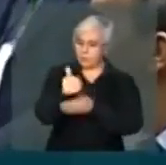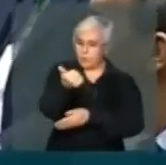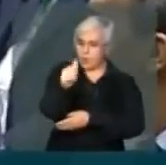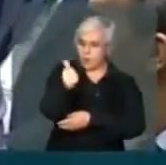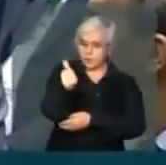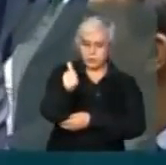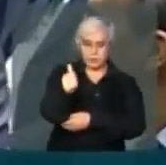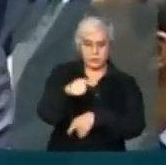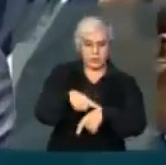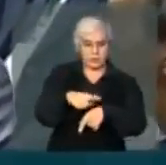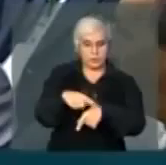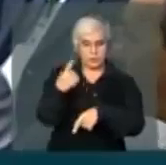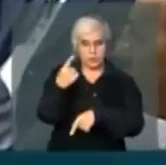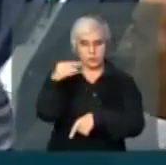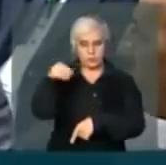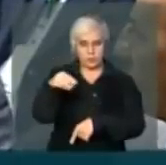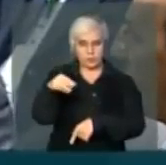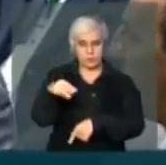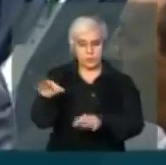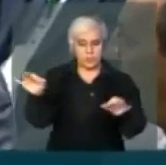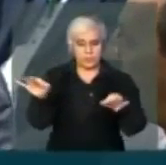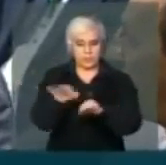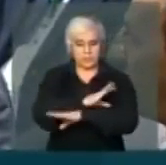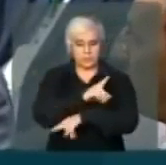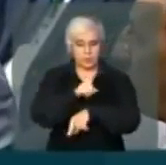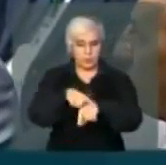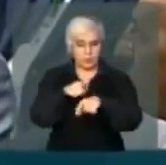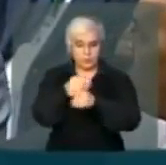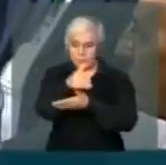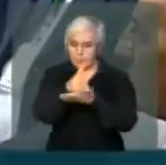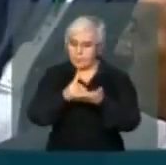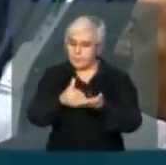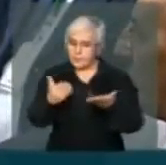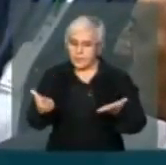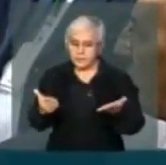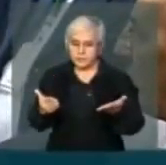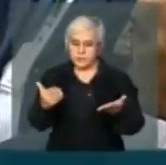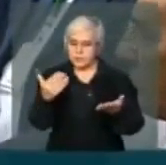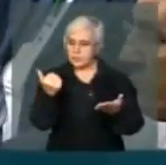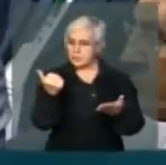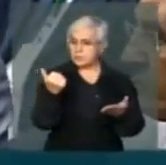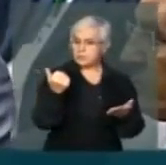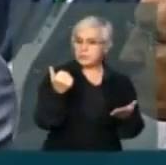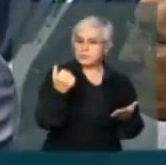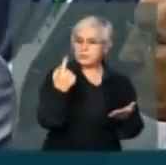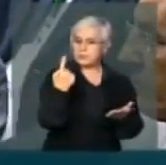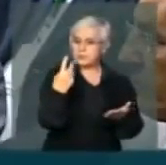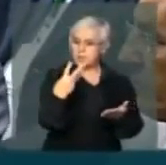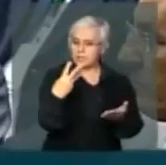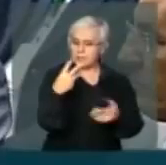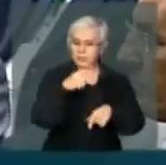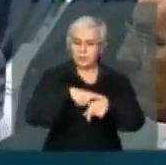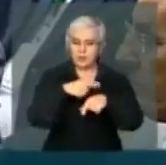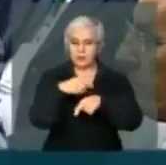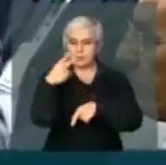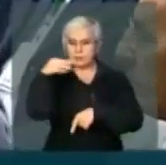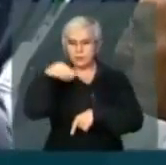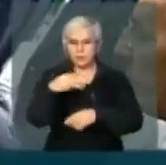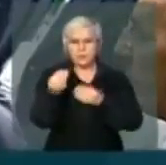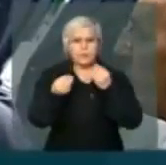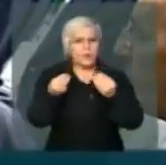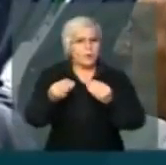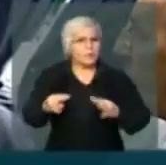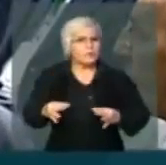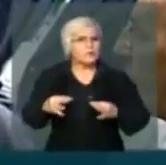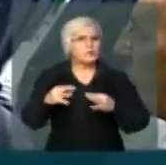11h01 e ela foi encerrada na metade 13h02 como que todas